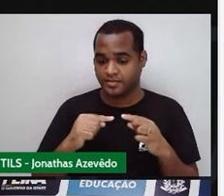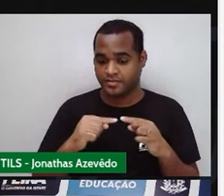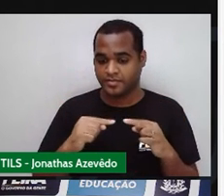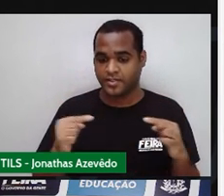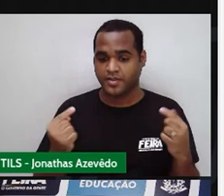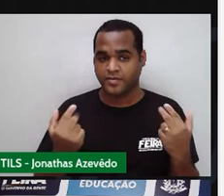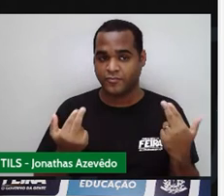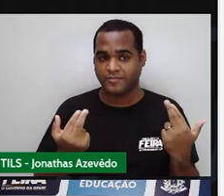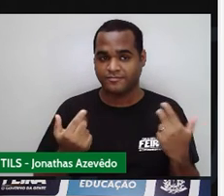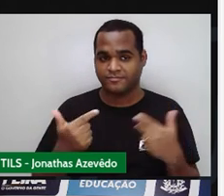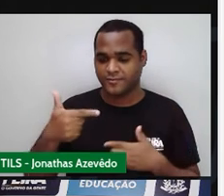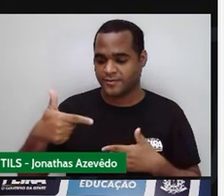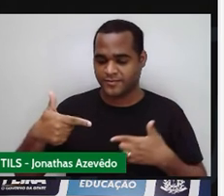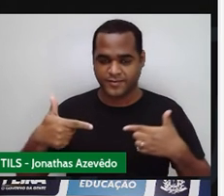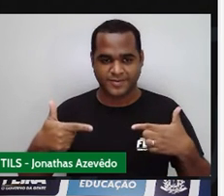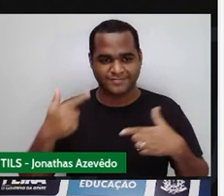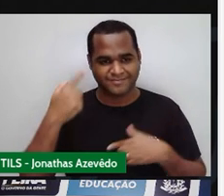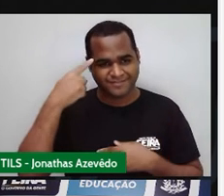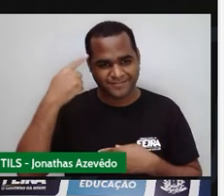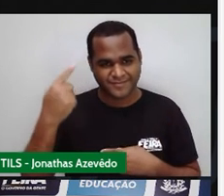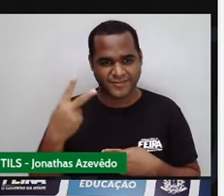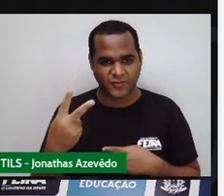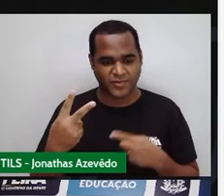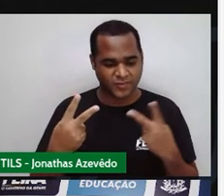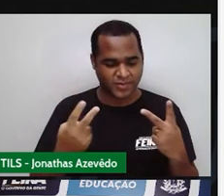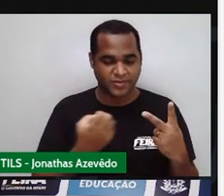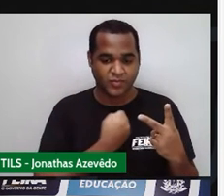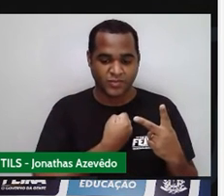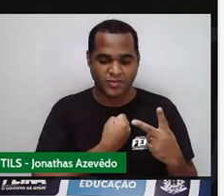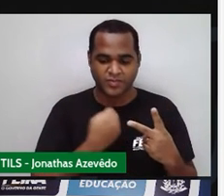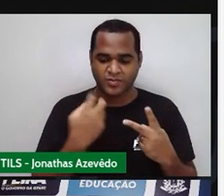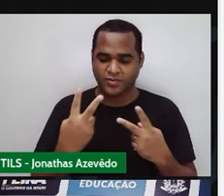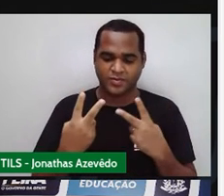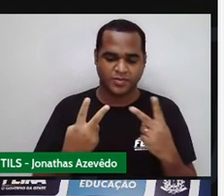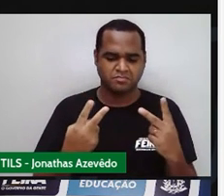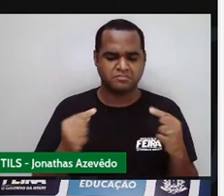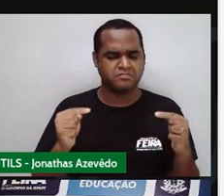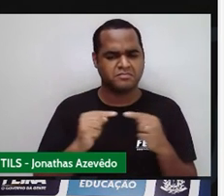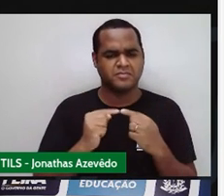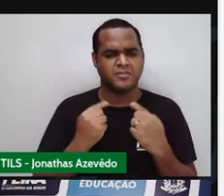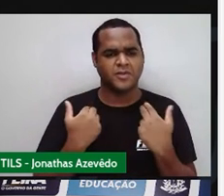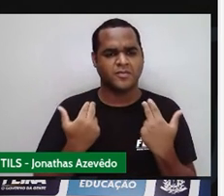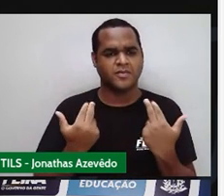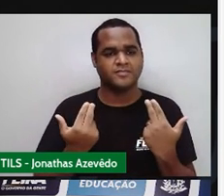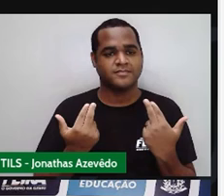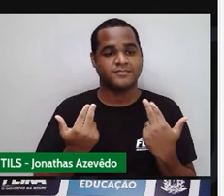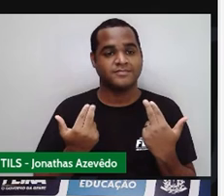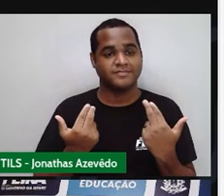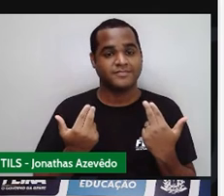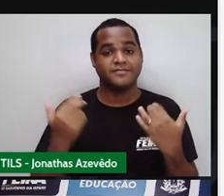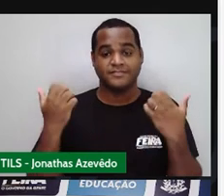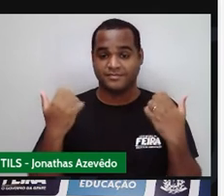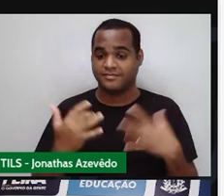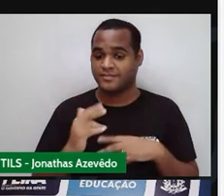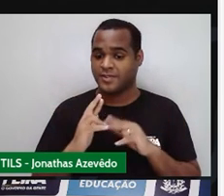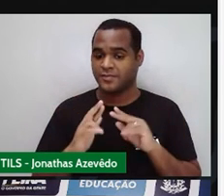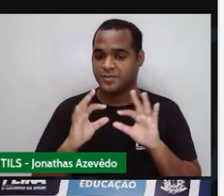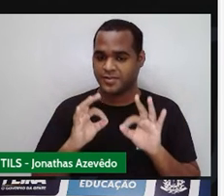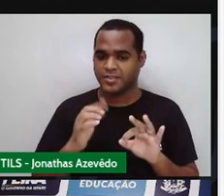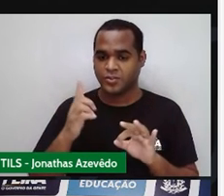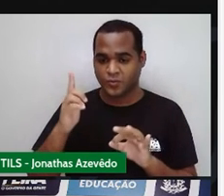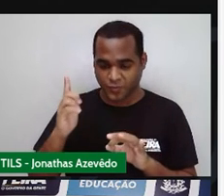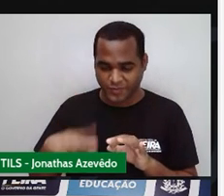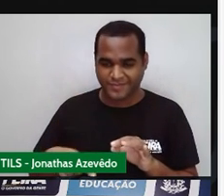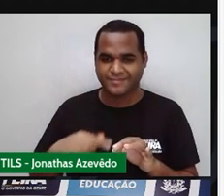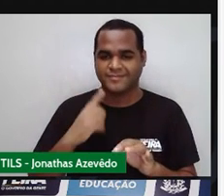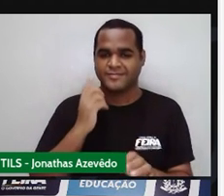é igual. Quando a gente soma frações que a parte de baixo é igual, no resultado é só repetir